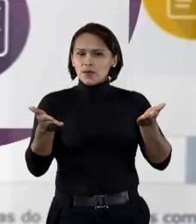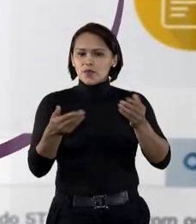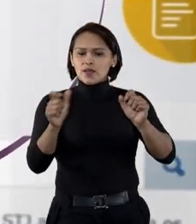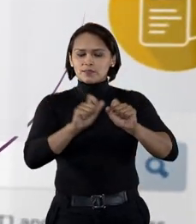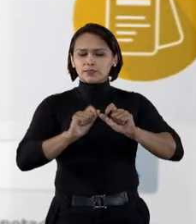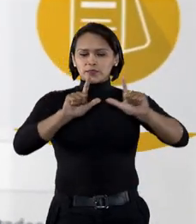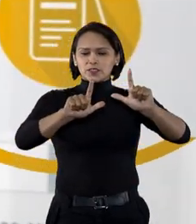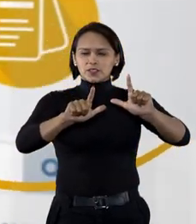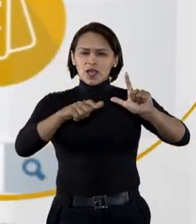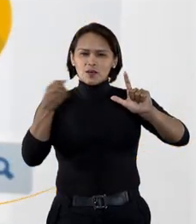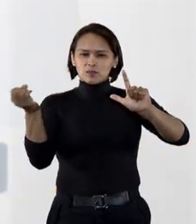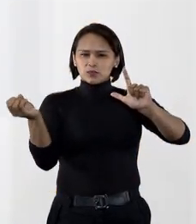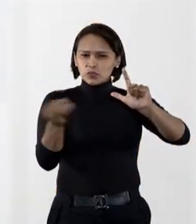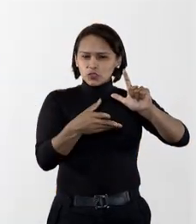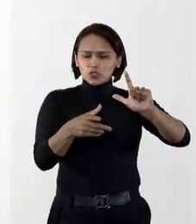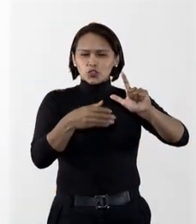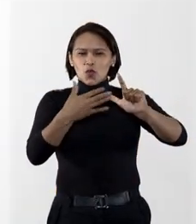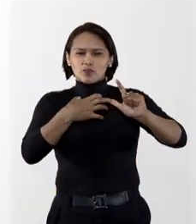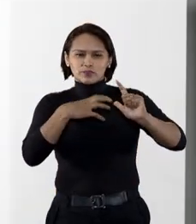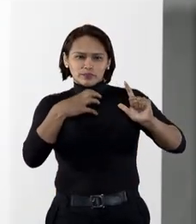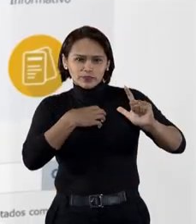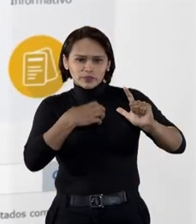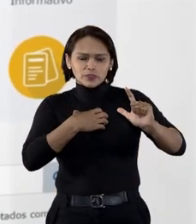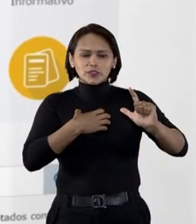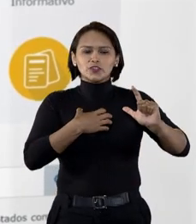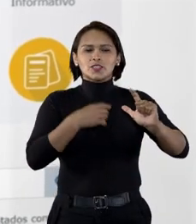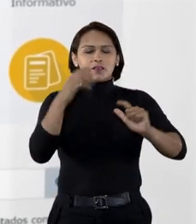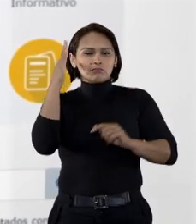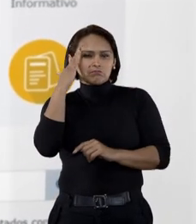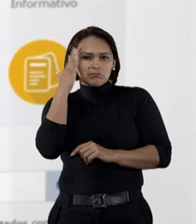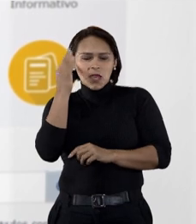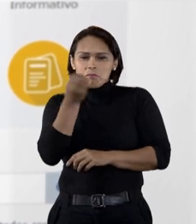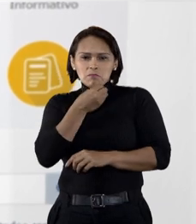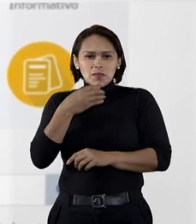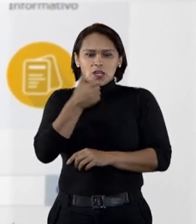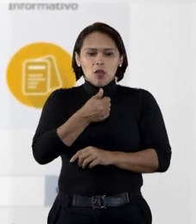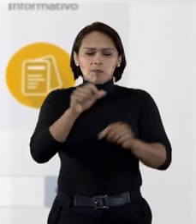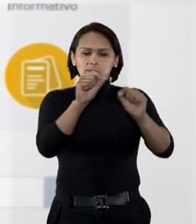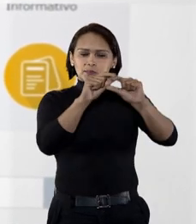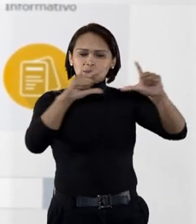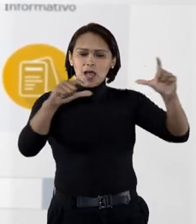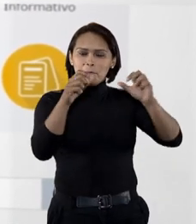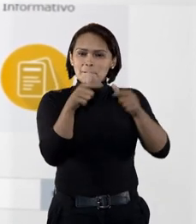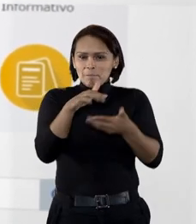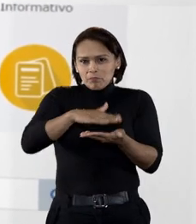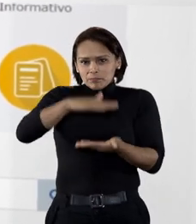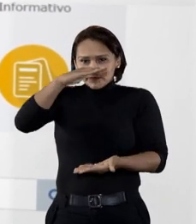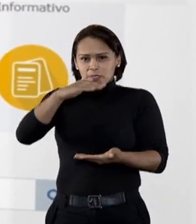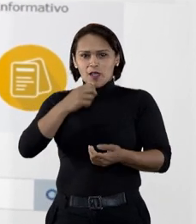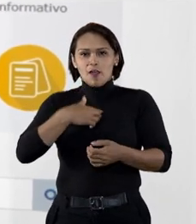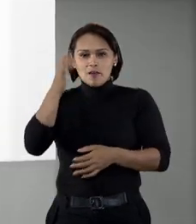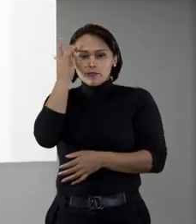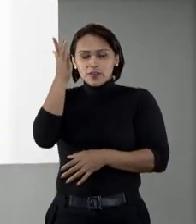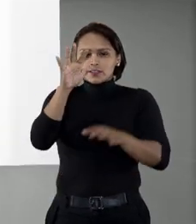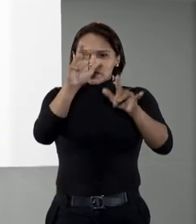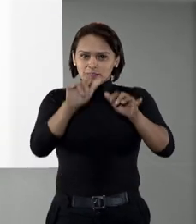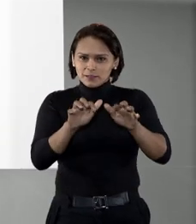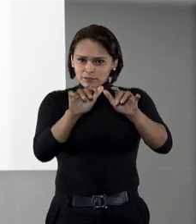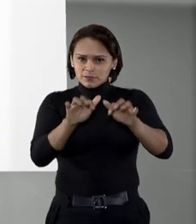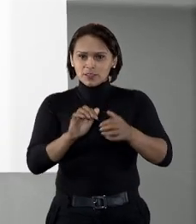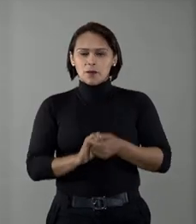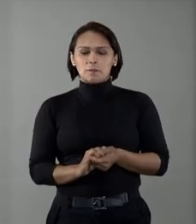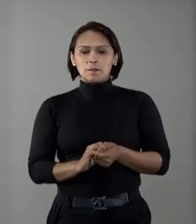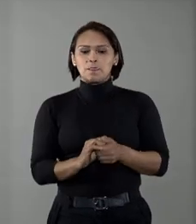agora é apresentado de forma moderna, com uma navegação mais intuitiva e com uma barra de pesquisa maior, facilitando a